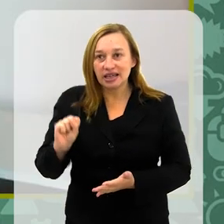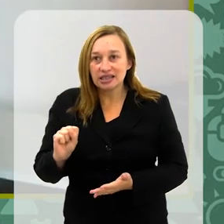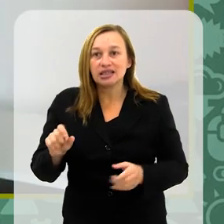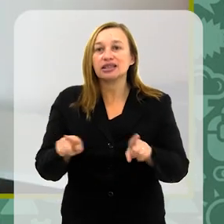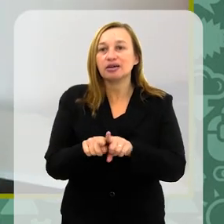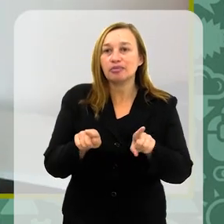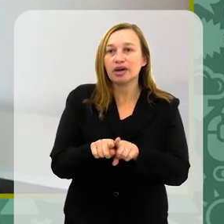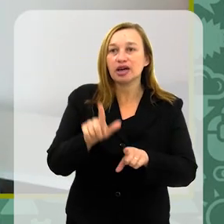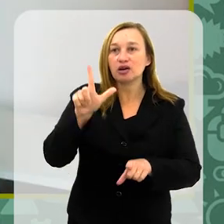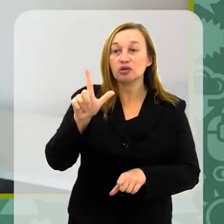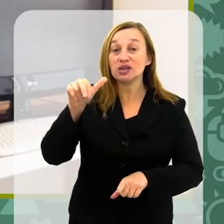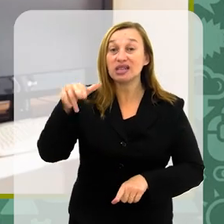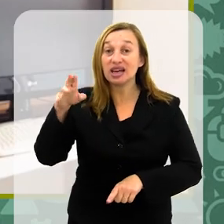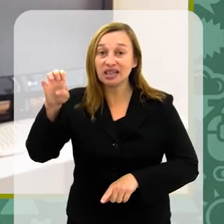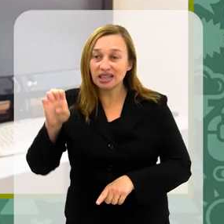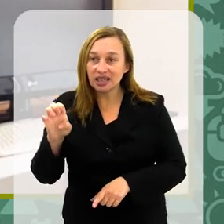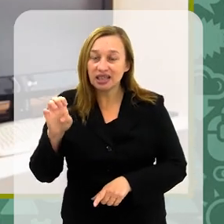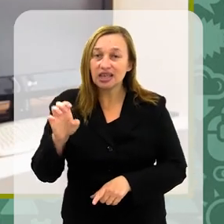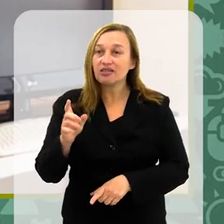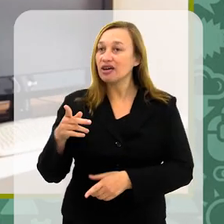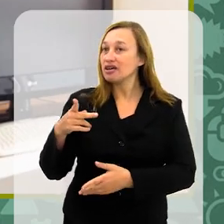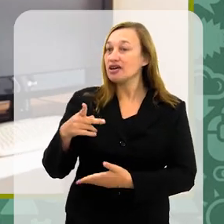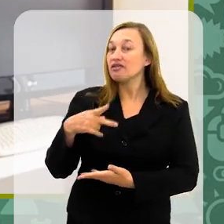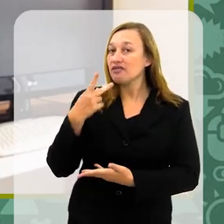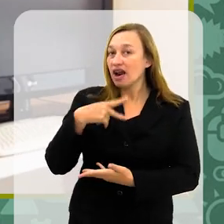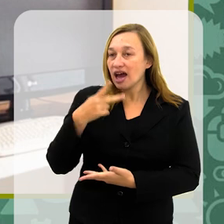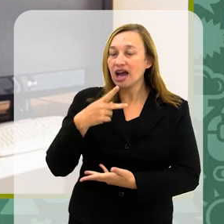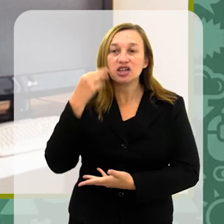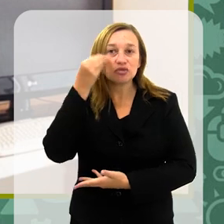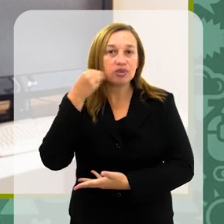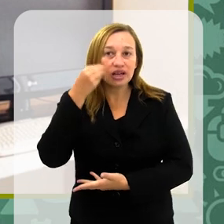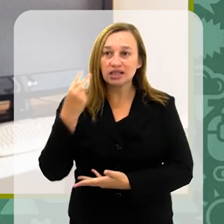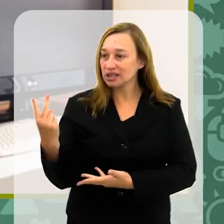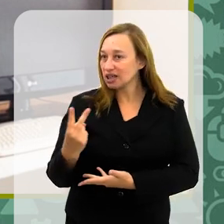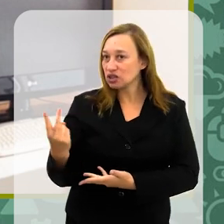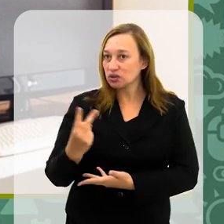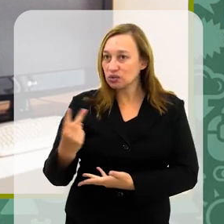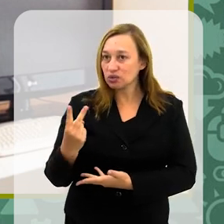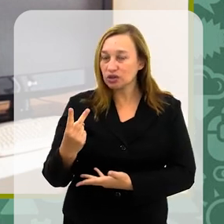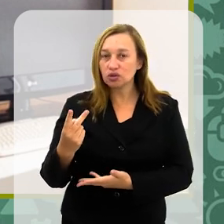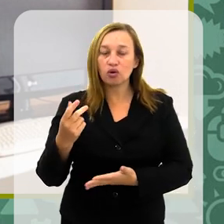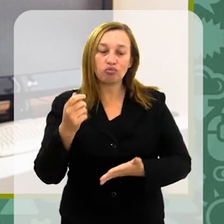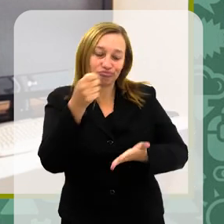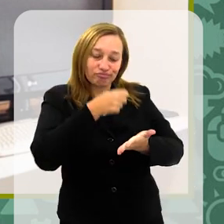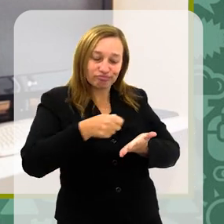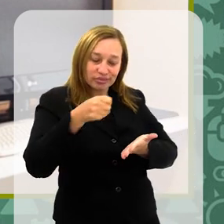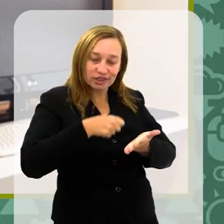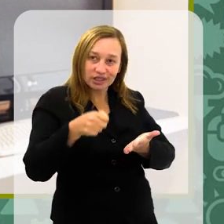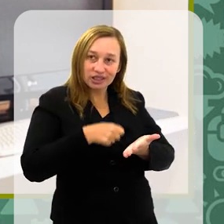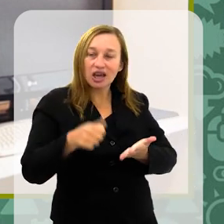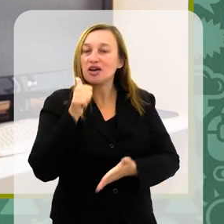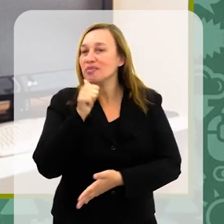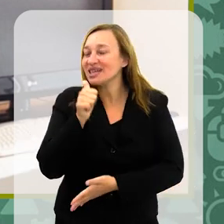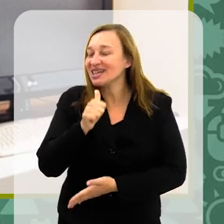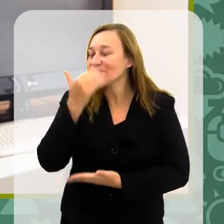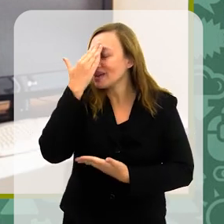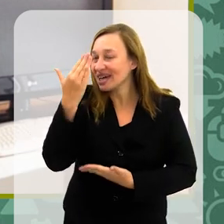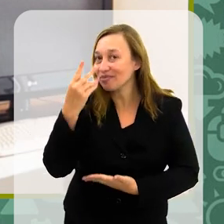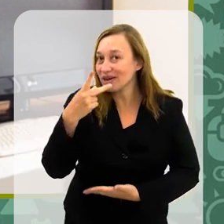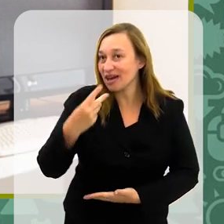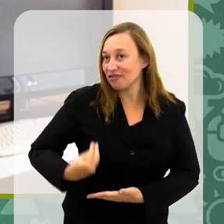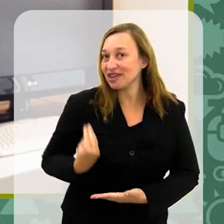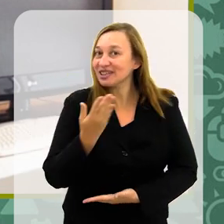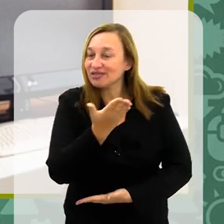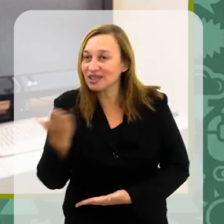e Luciane Rangel, que vão contar para a gente as experiências delas como autoras. Meninas, muito obrigada pela